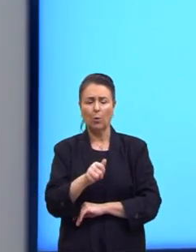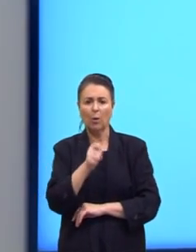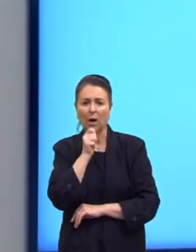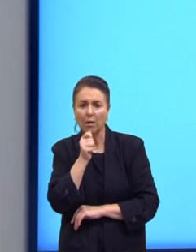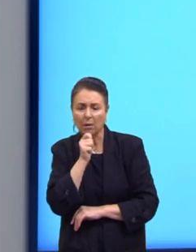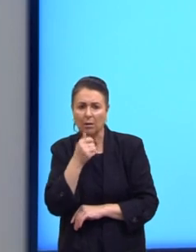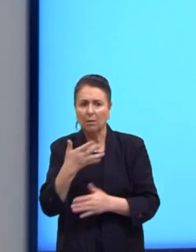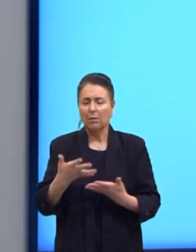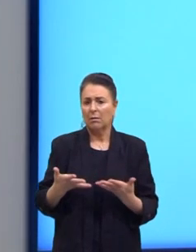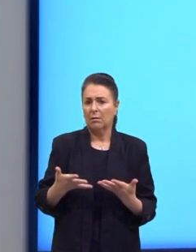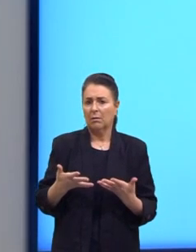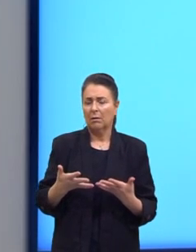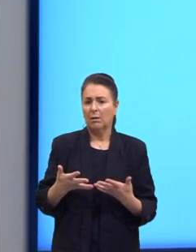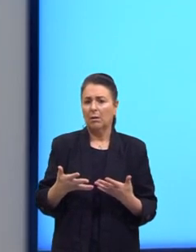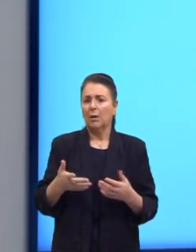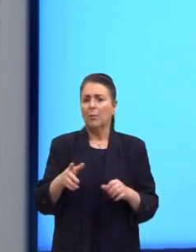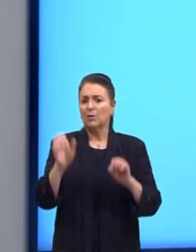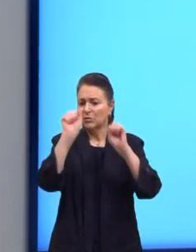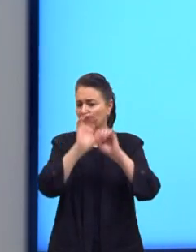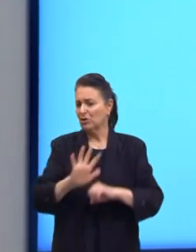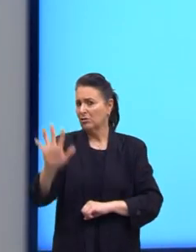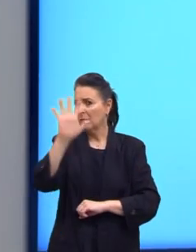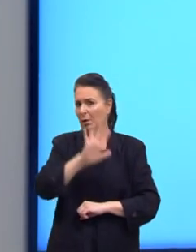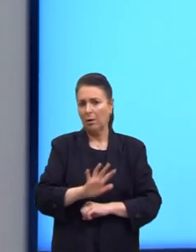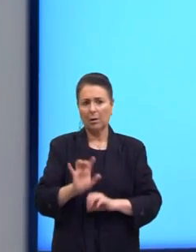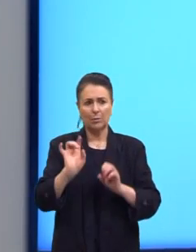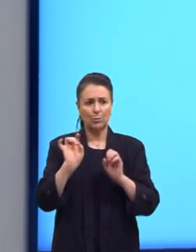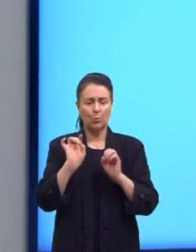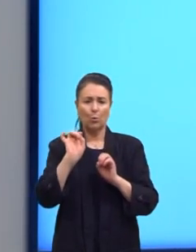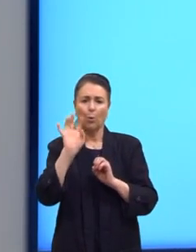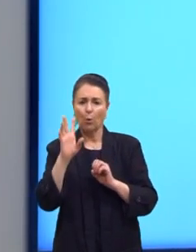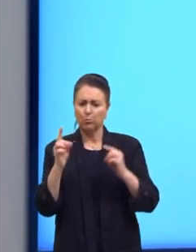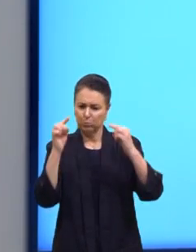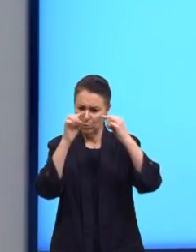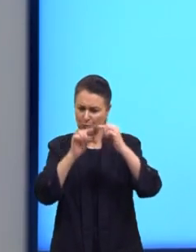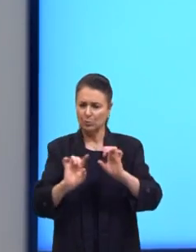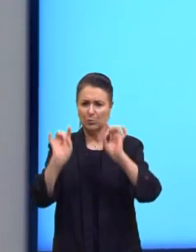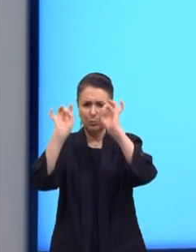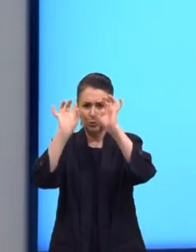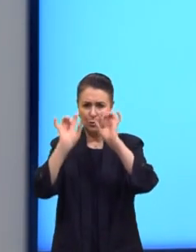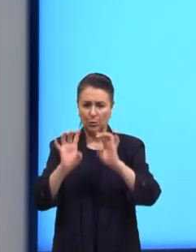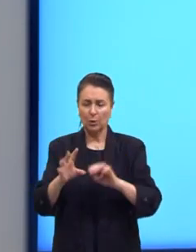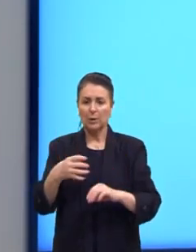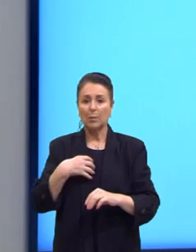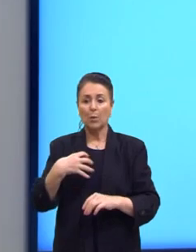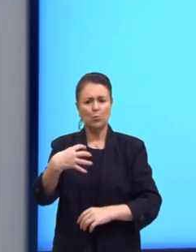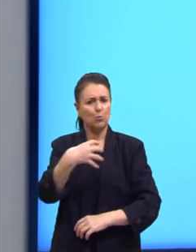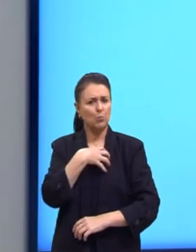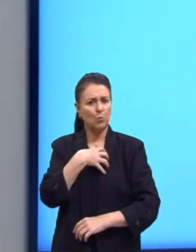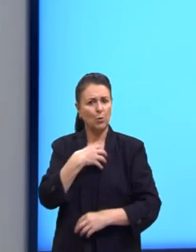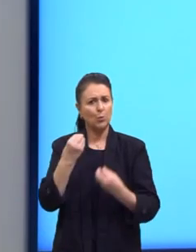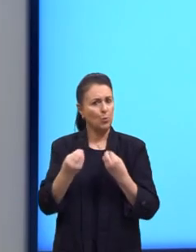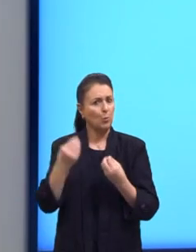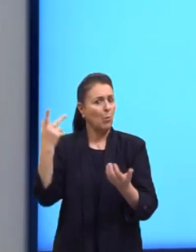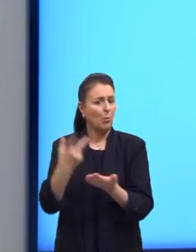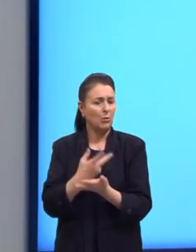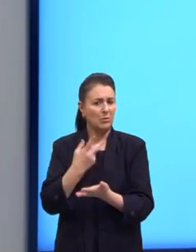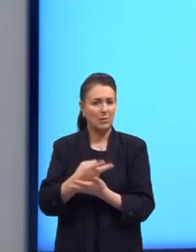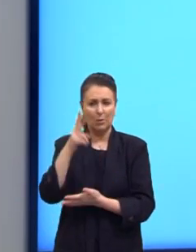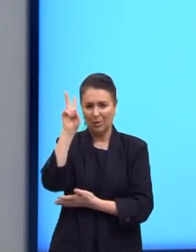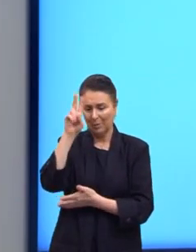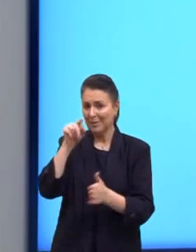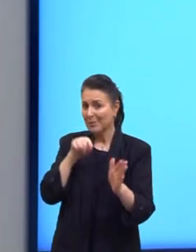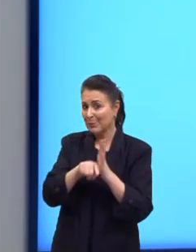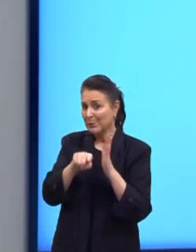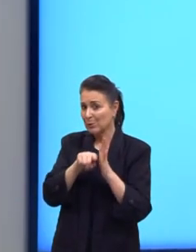Eles podem ser mais gerais ou mais específicos. E o de modo, que indica o modo como alguma coisa acontece. Lembra daquelas